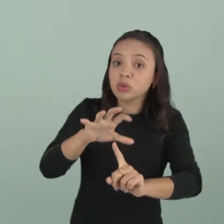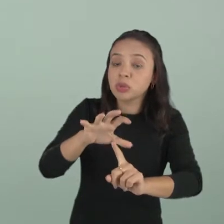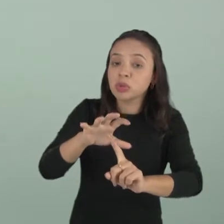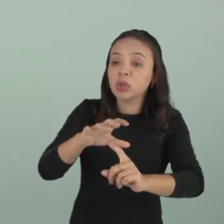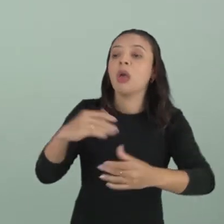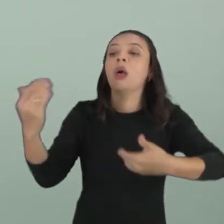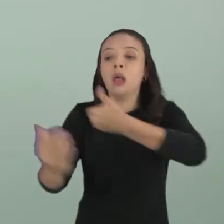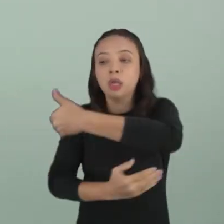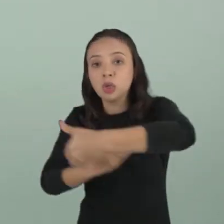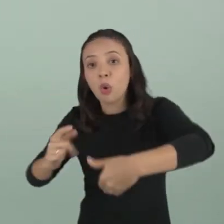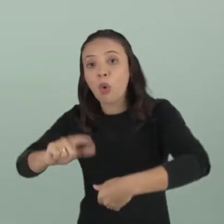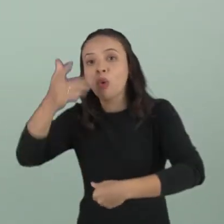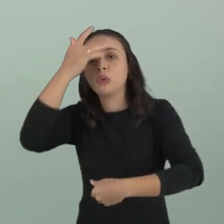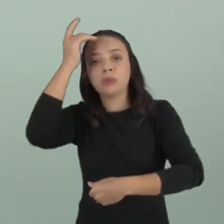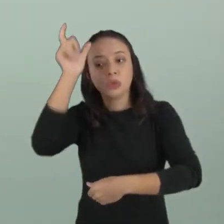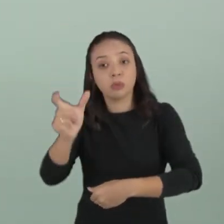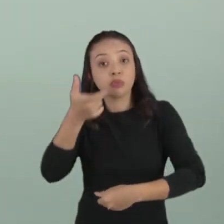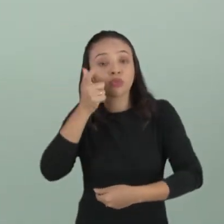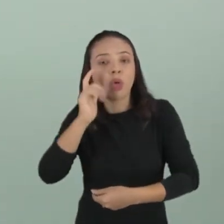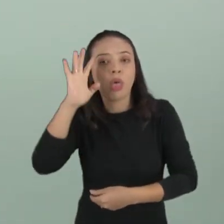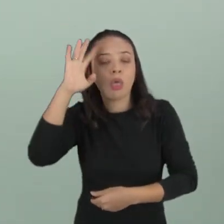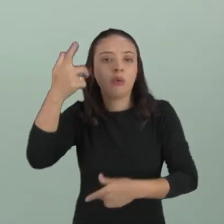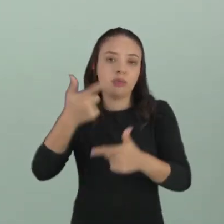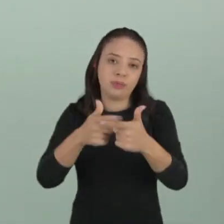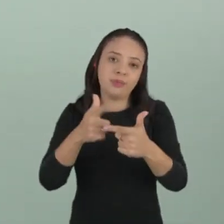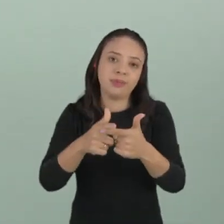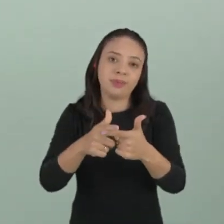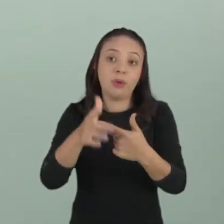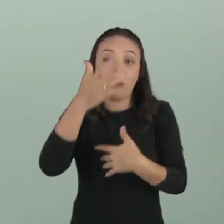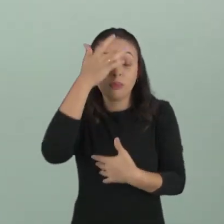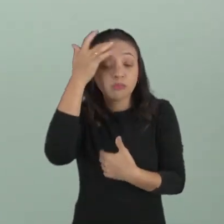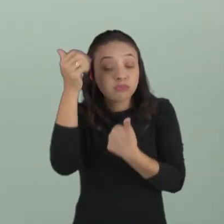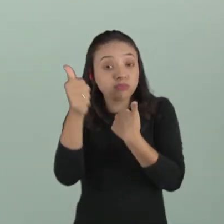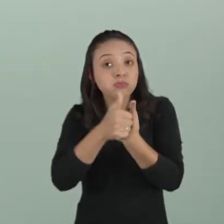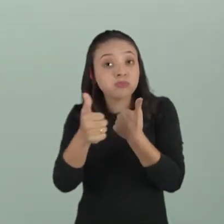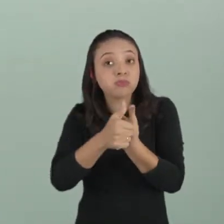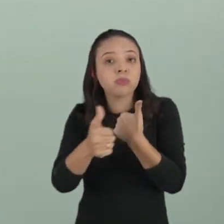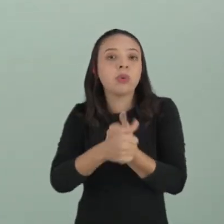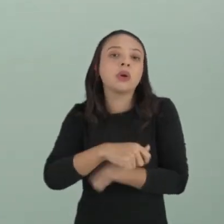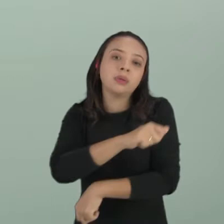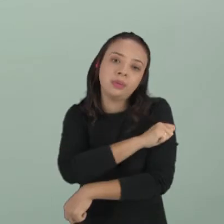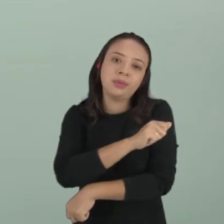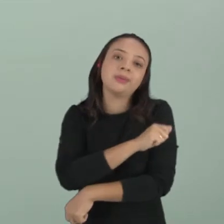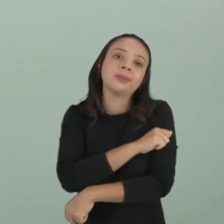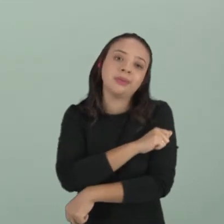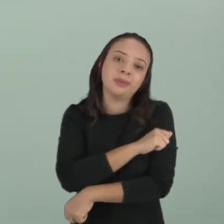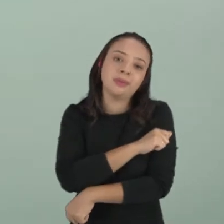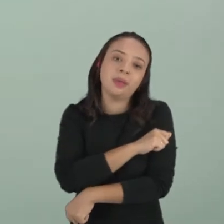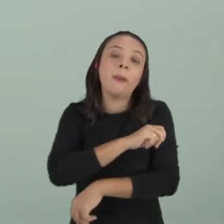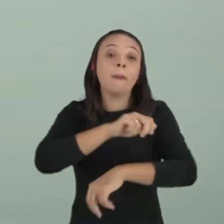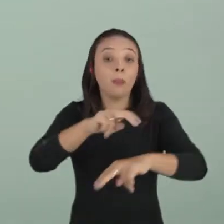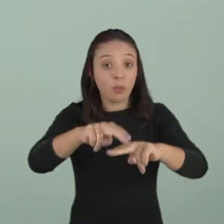outras para solucionar o problema. Uma pessoa que estava mais próxima dela, a aluna escrevendo para